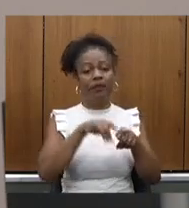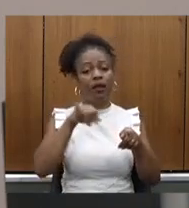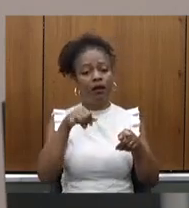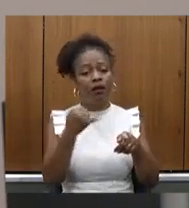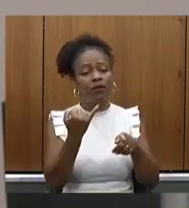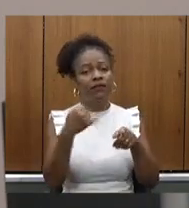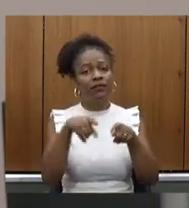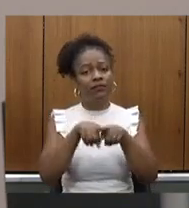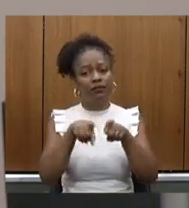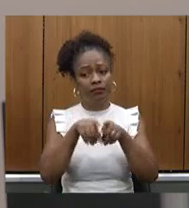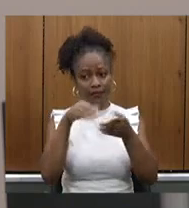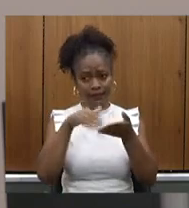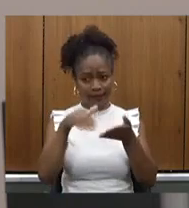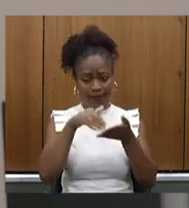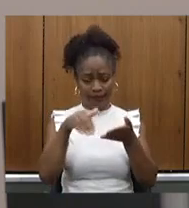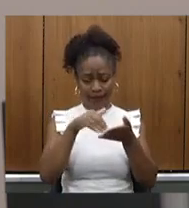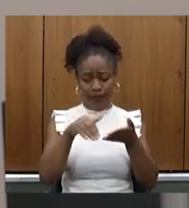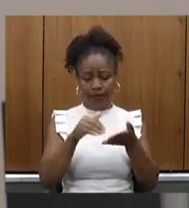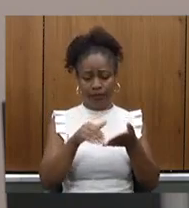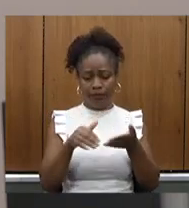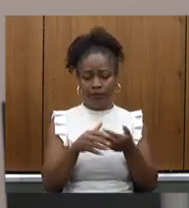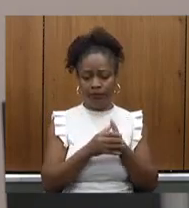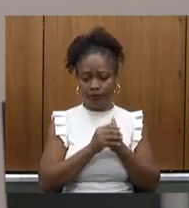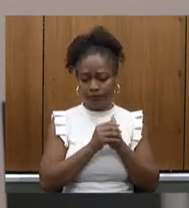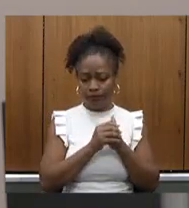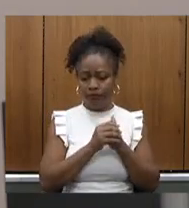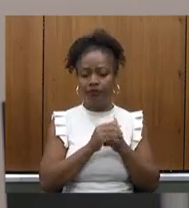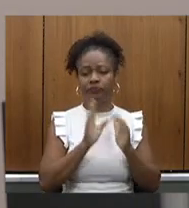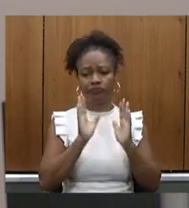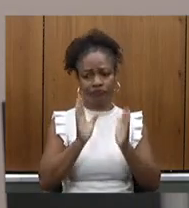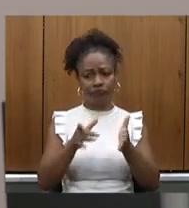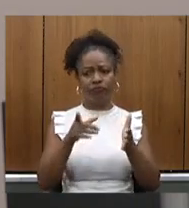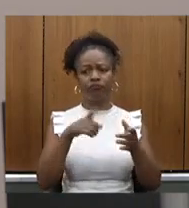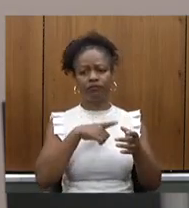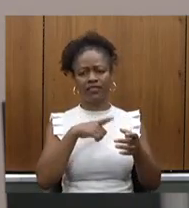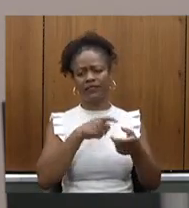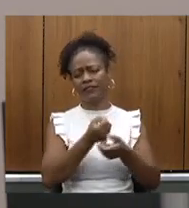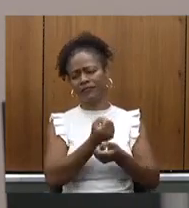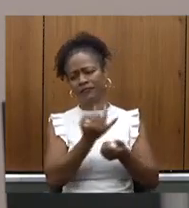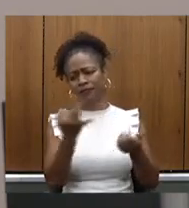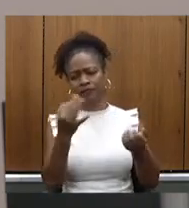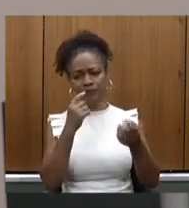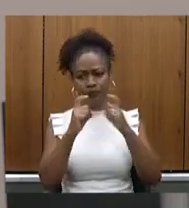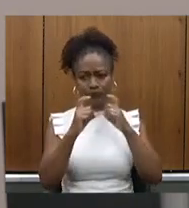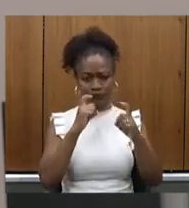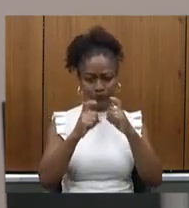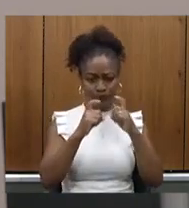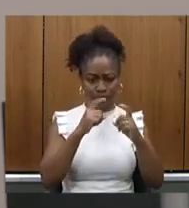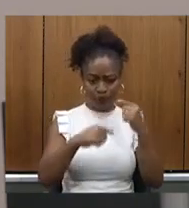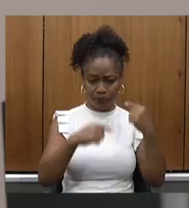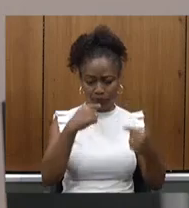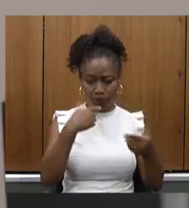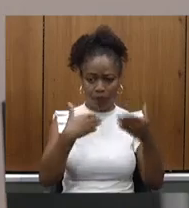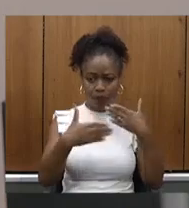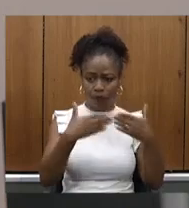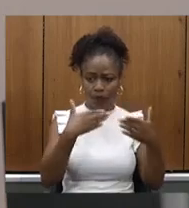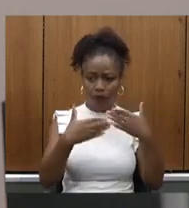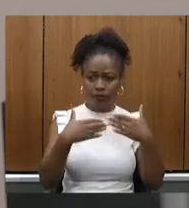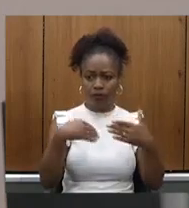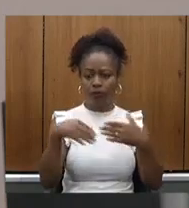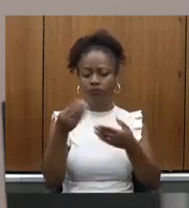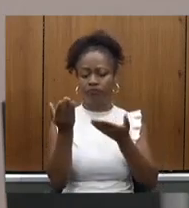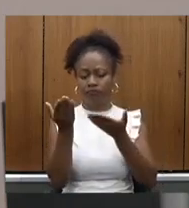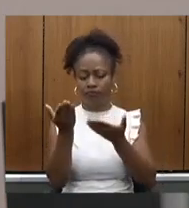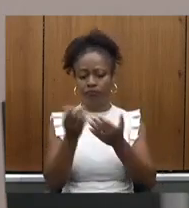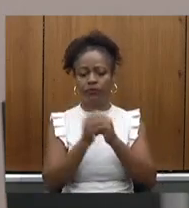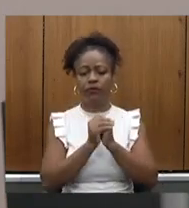foi motivo de várias audiências públicas e audiência também lá com com vossa excelência e sabemos